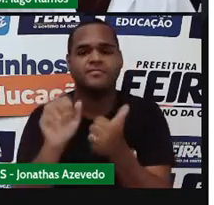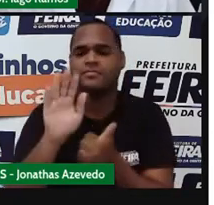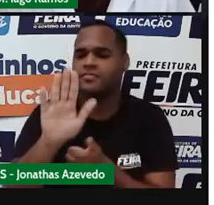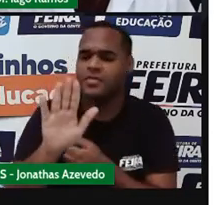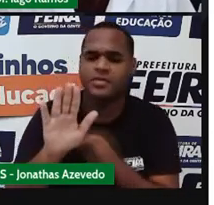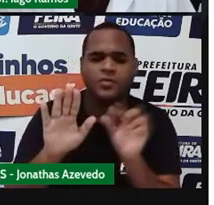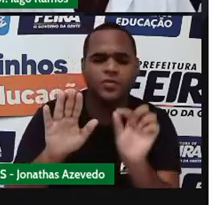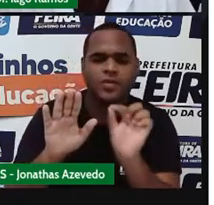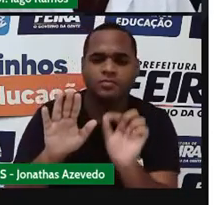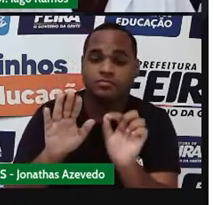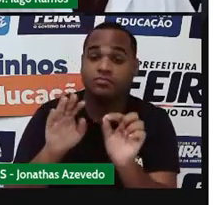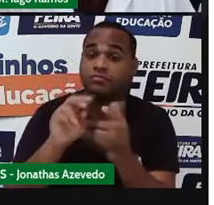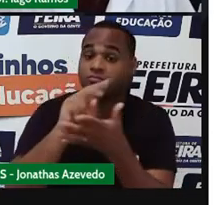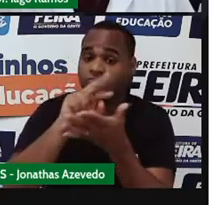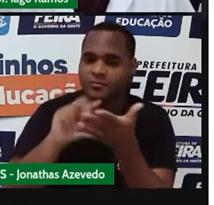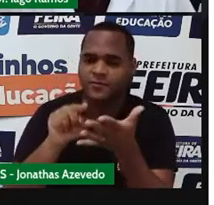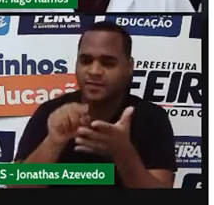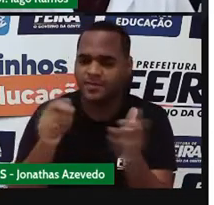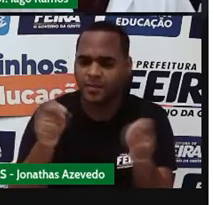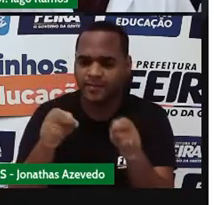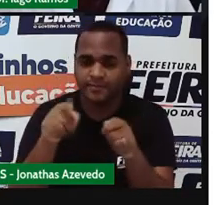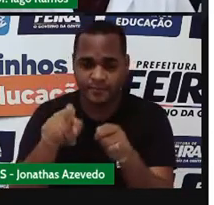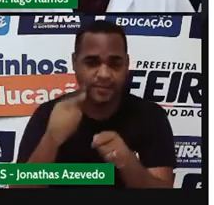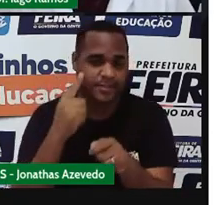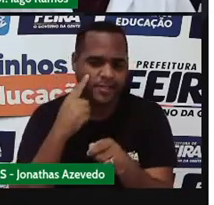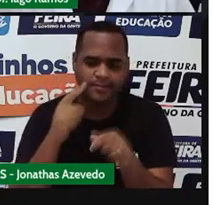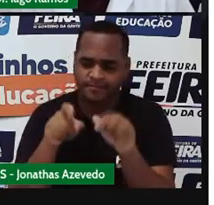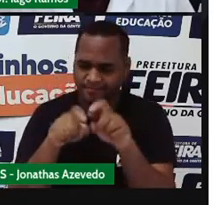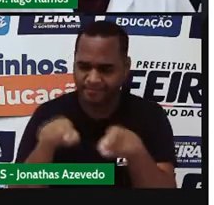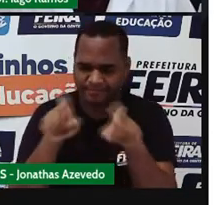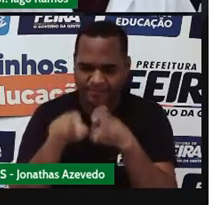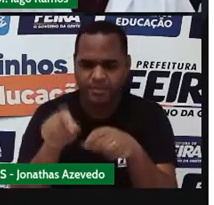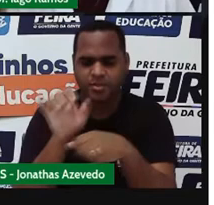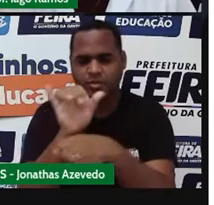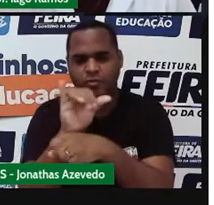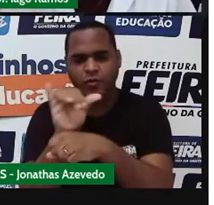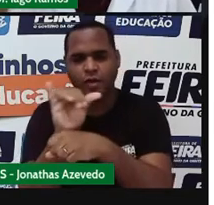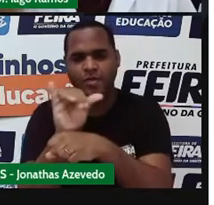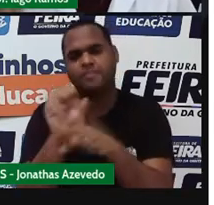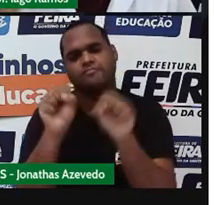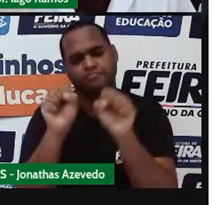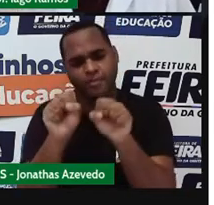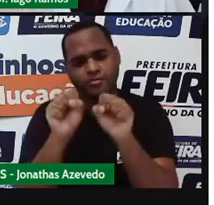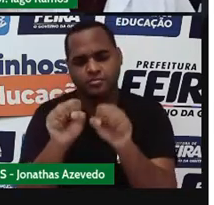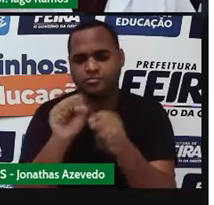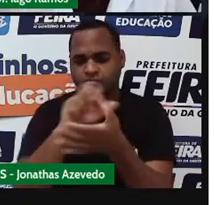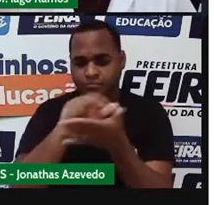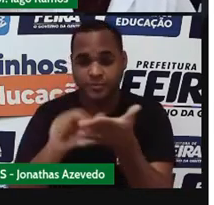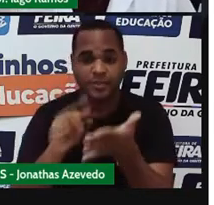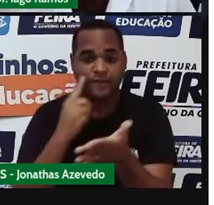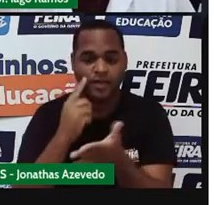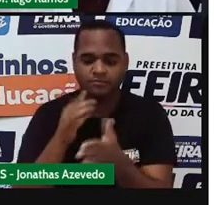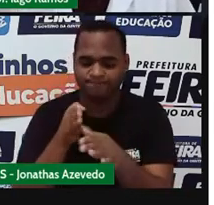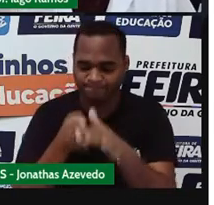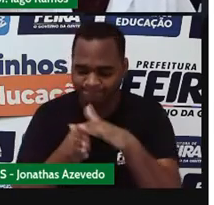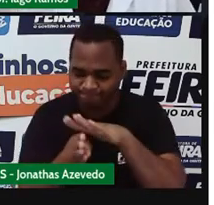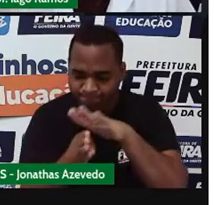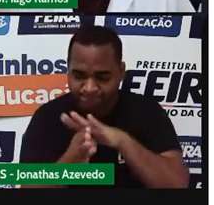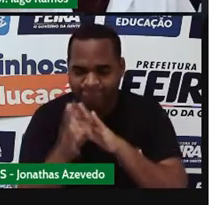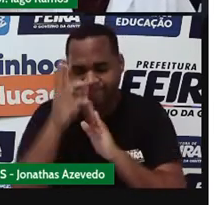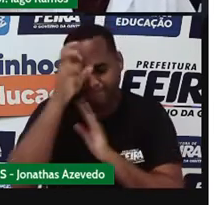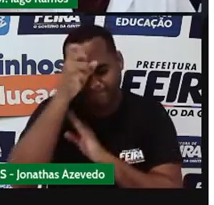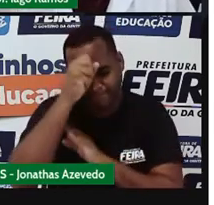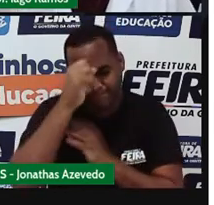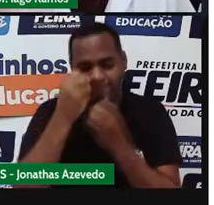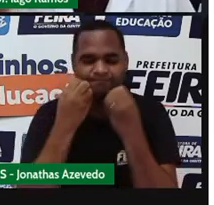claro, é uma aula que você pode acessar aí no momento que você quiser, que você pode poder pegar essa aula aí e